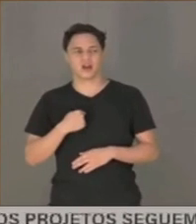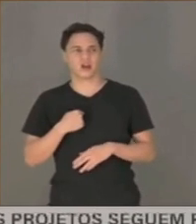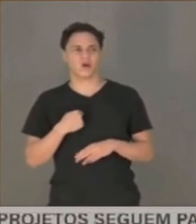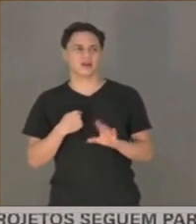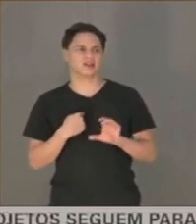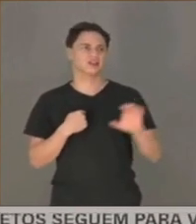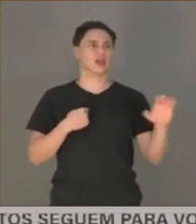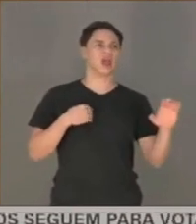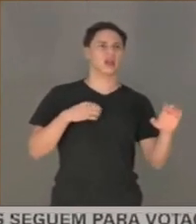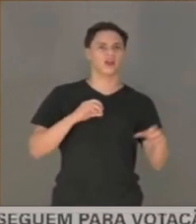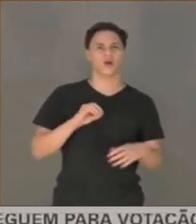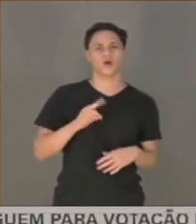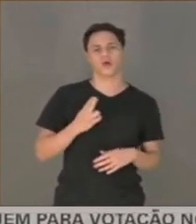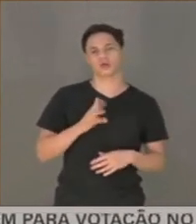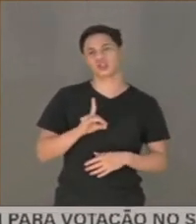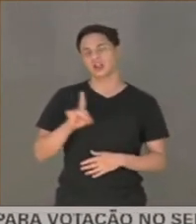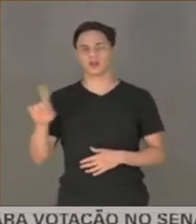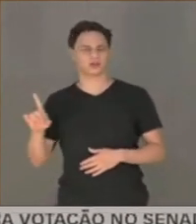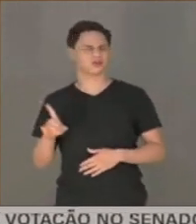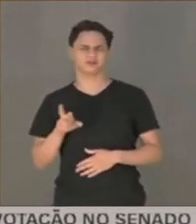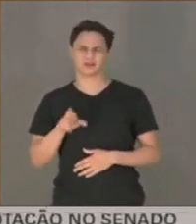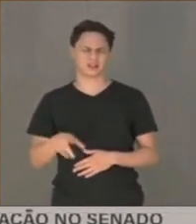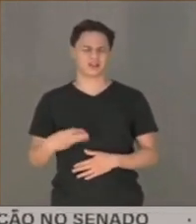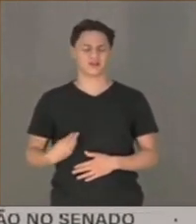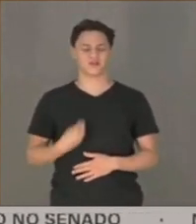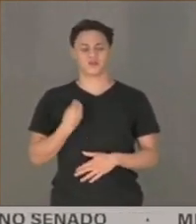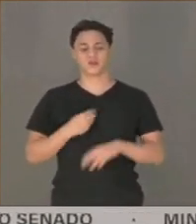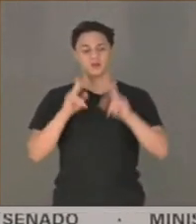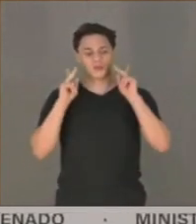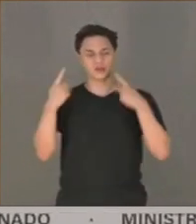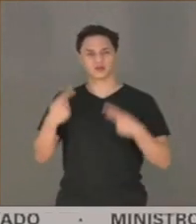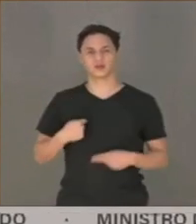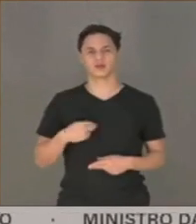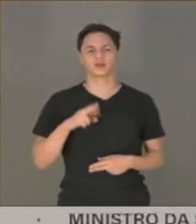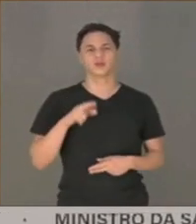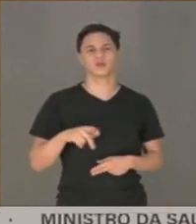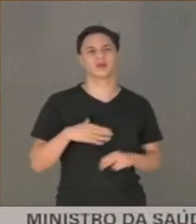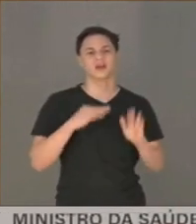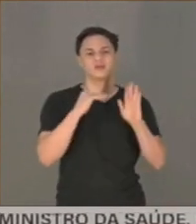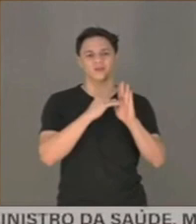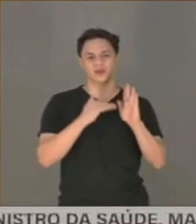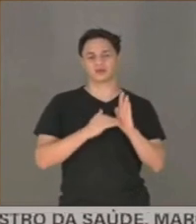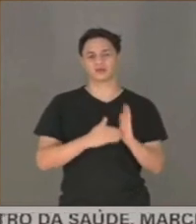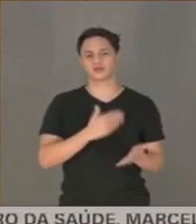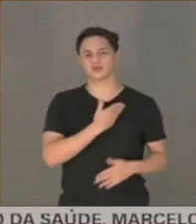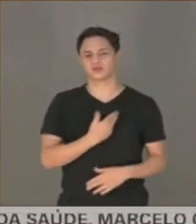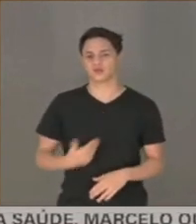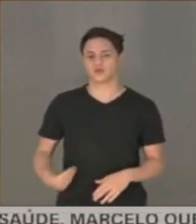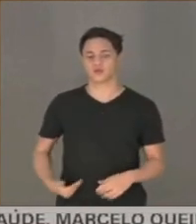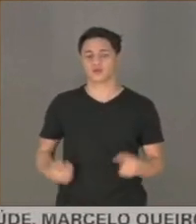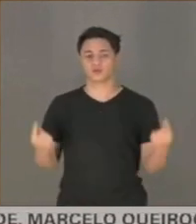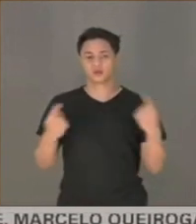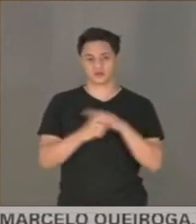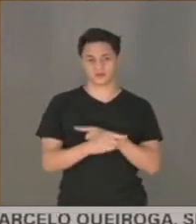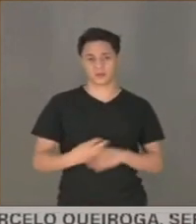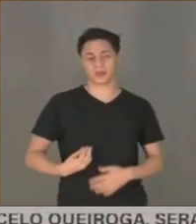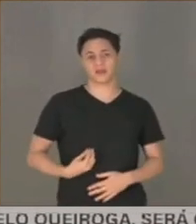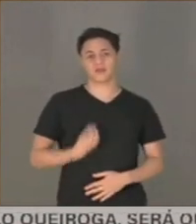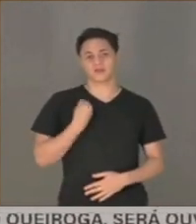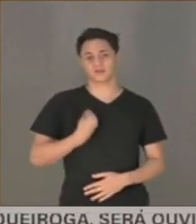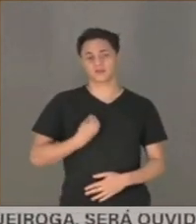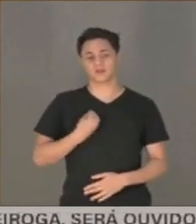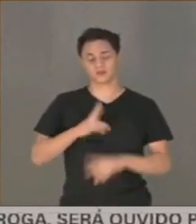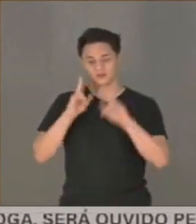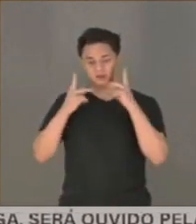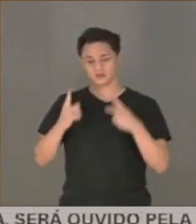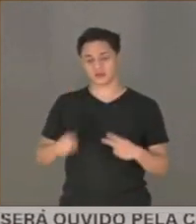A vida humana, ela não é uma pauta de governo ou de oposição. A vida humana é uma garantia constitucional.